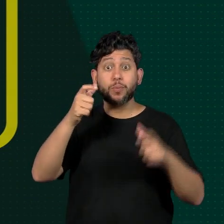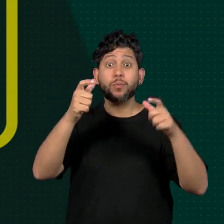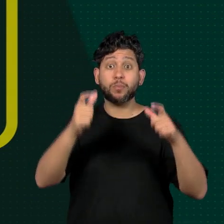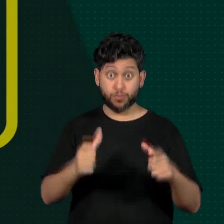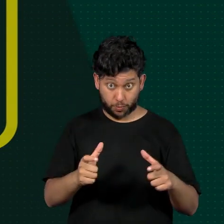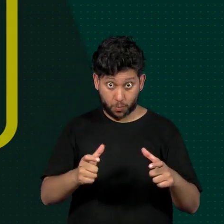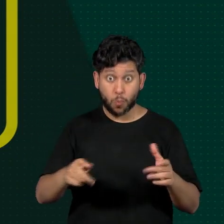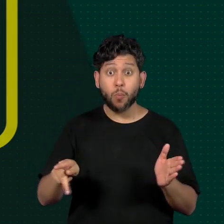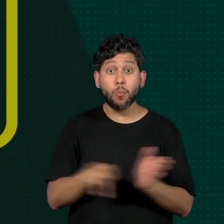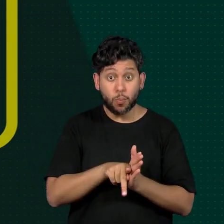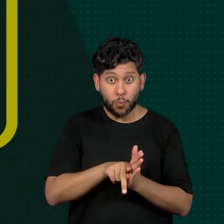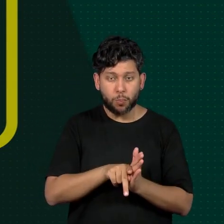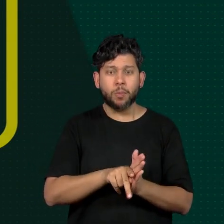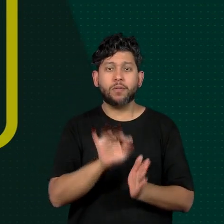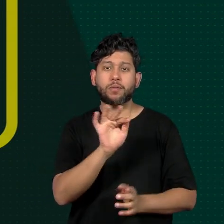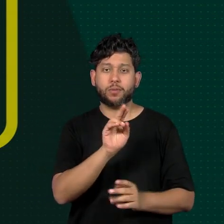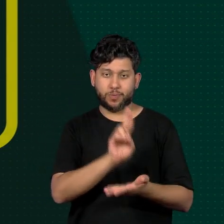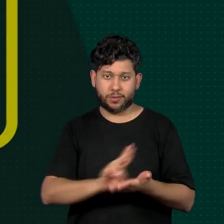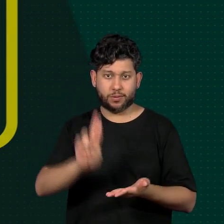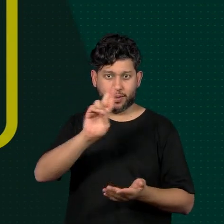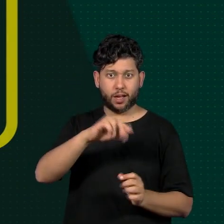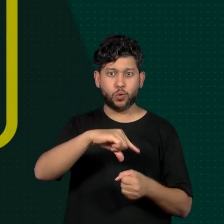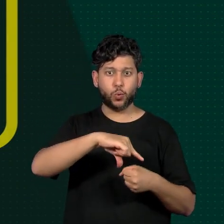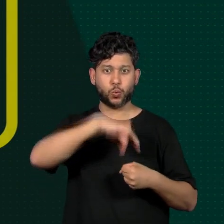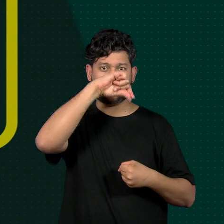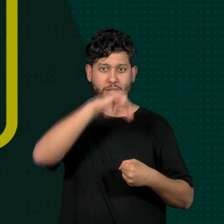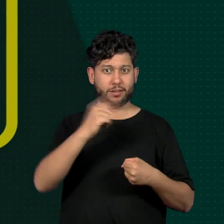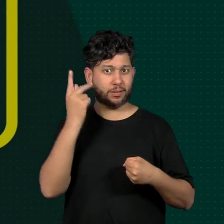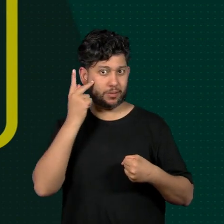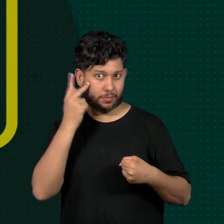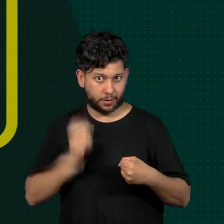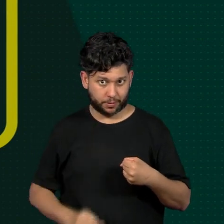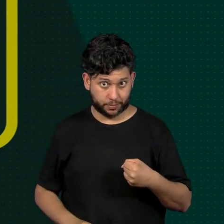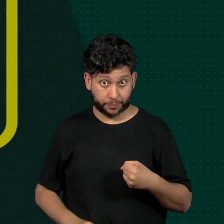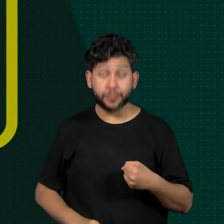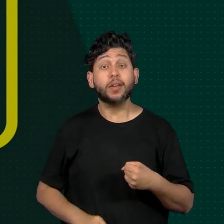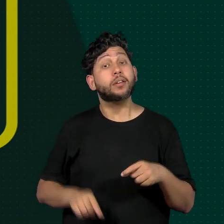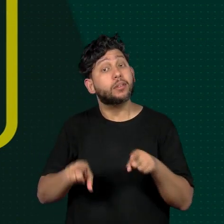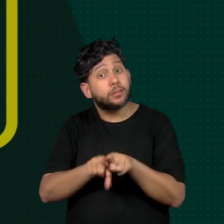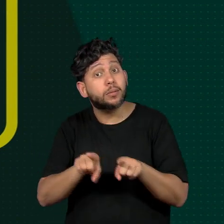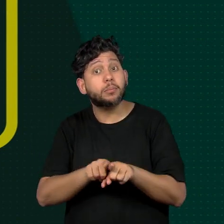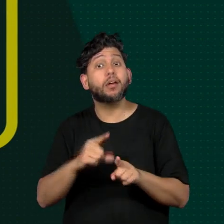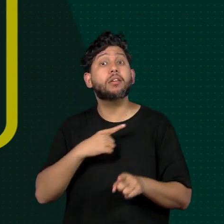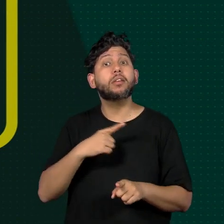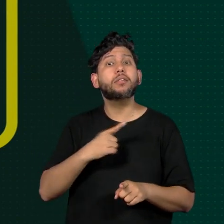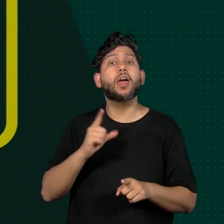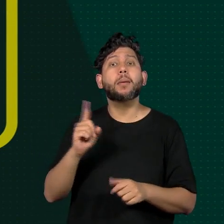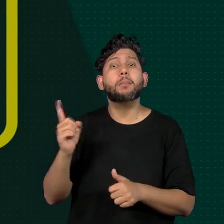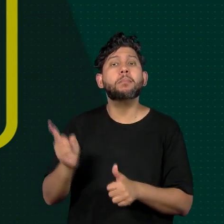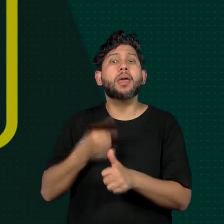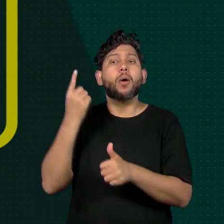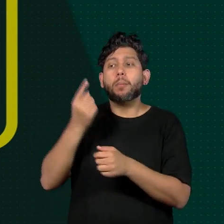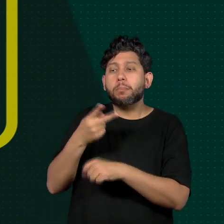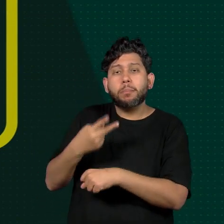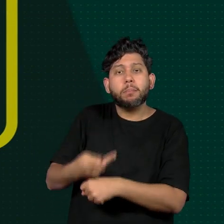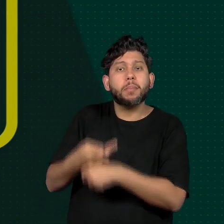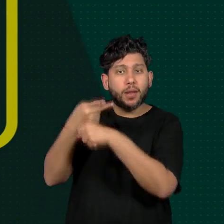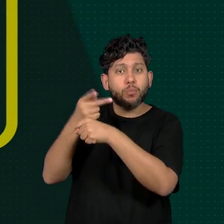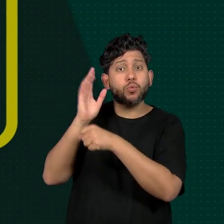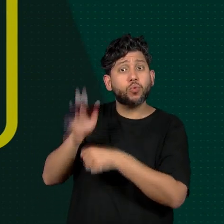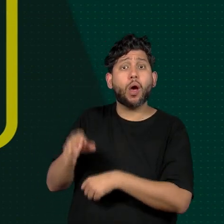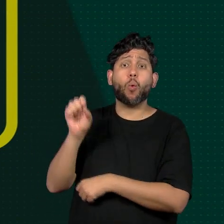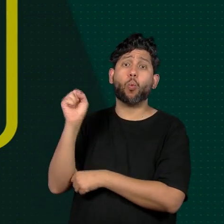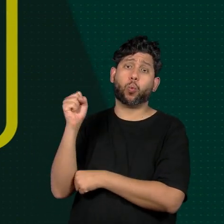Universidade Zumbi dos Palmares, em São Paulo. Ainda durante a Flinx Sampa, também acontecerá a premiação da 8ª